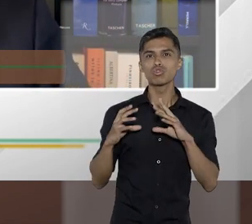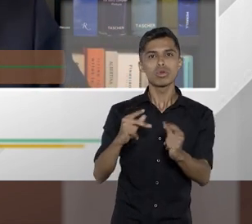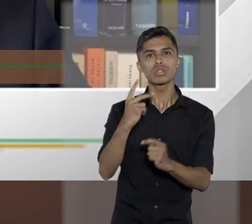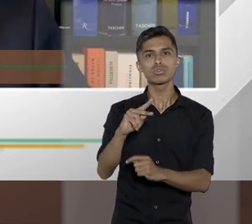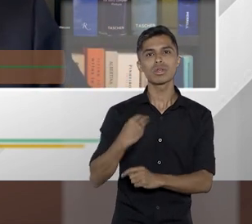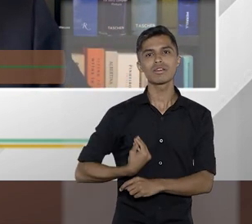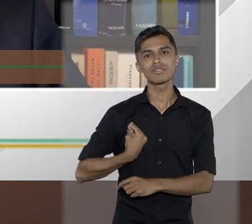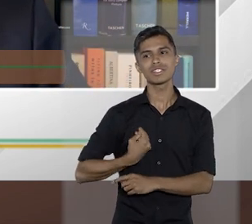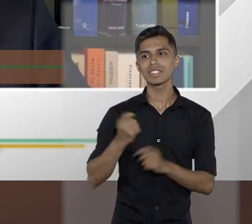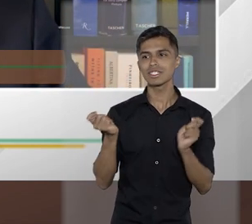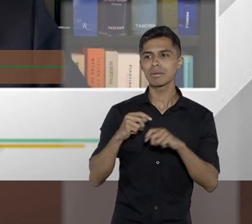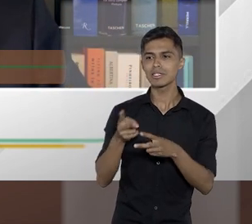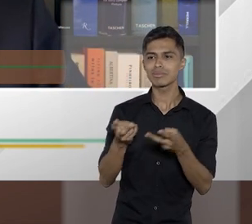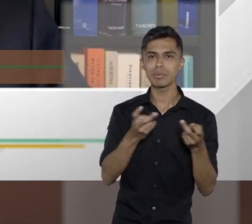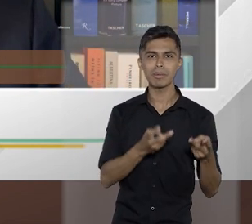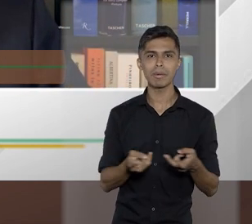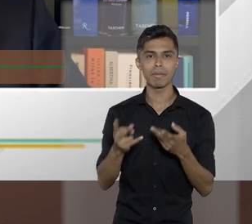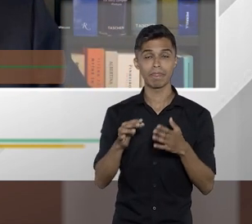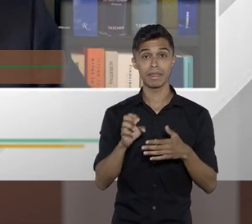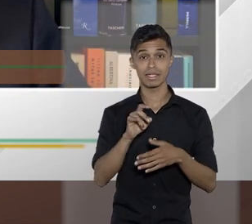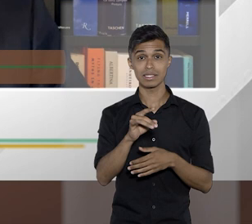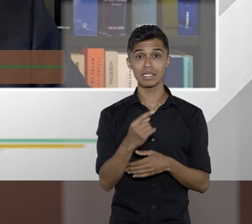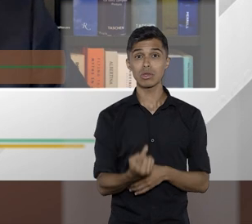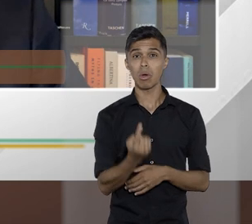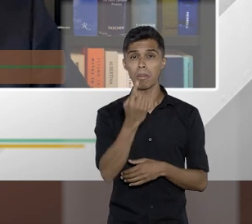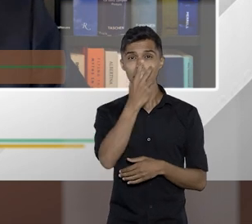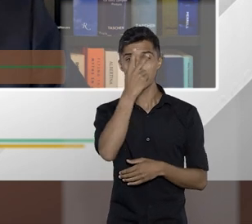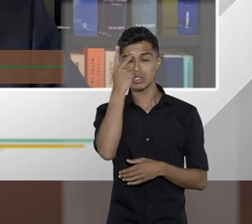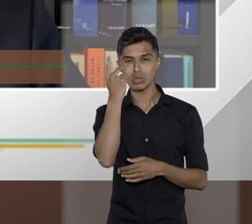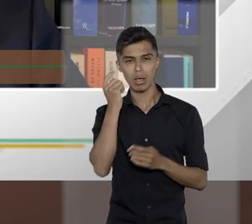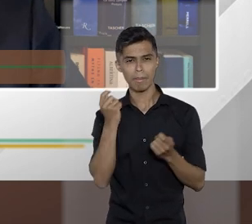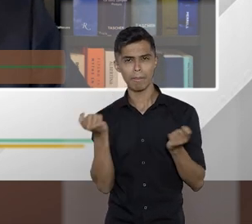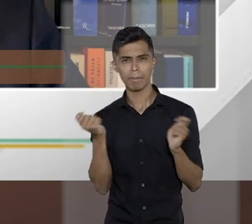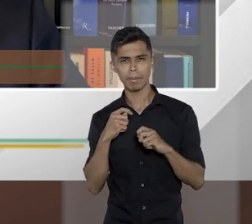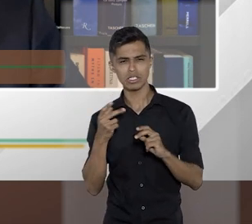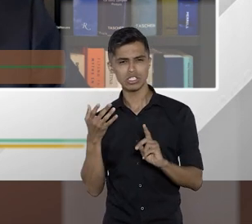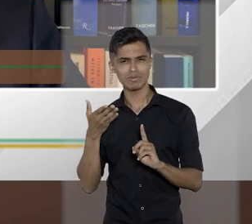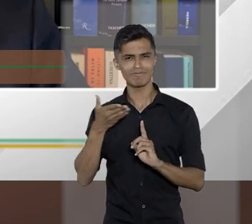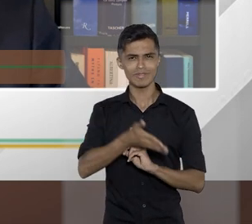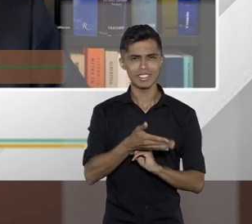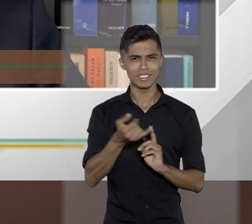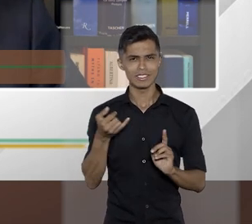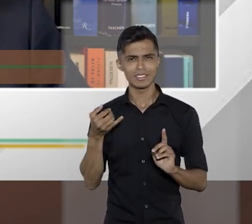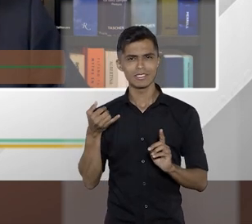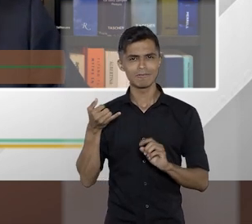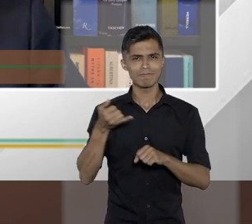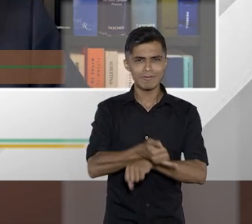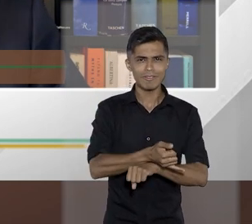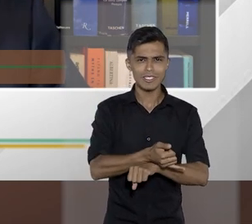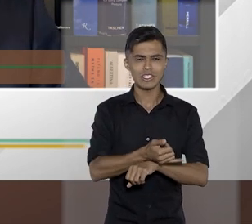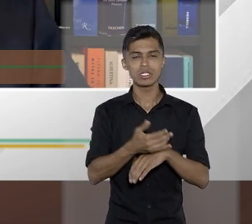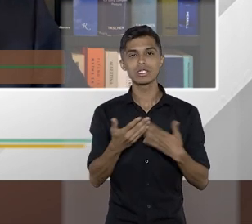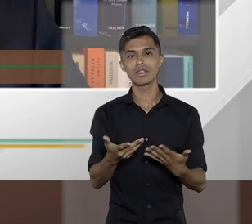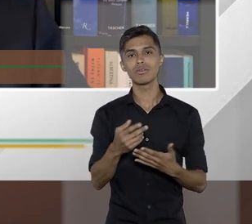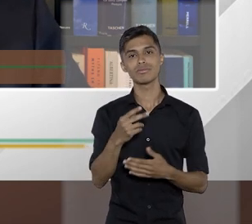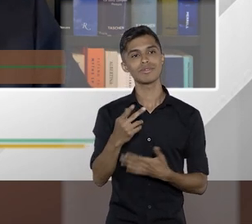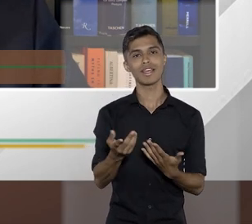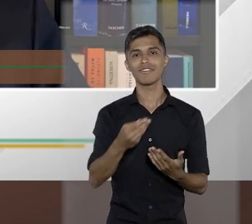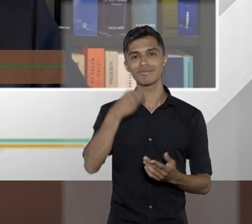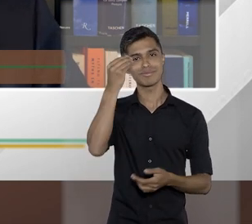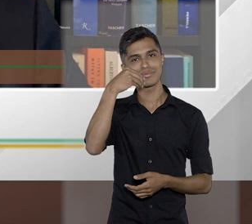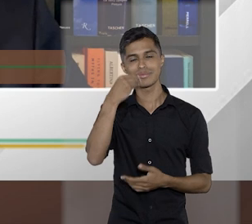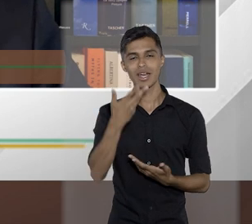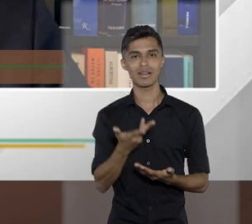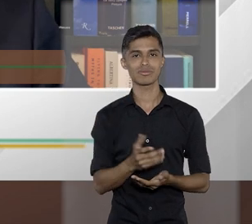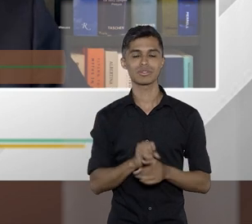dentro dessa cadeia, esse elo frágil sempre vai ter, vai ser um ponto clássico de vulnerabilidade.